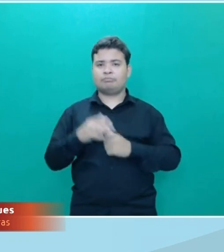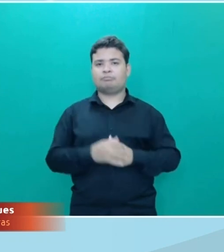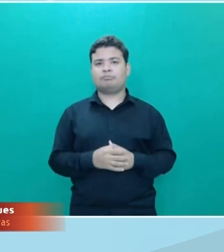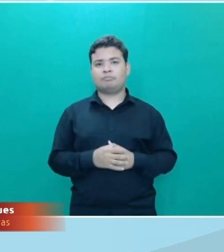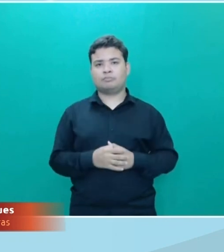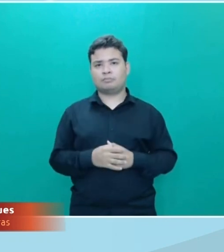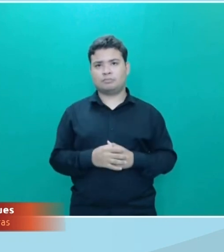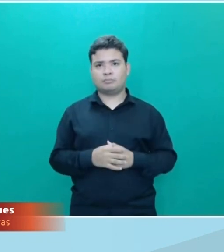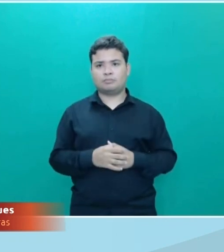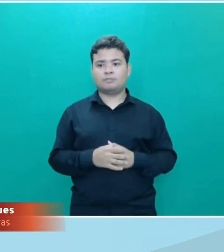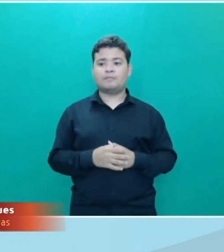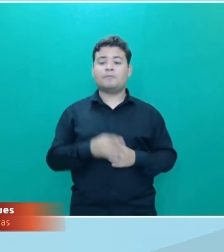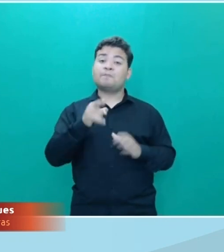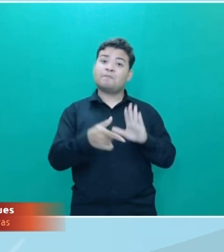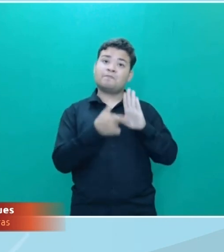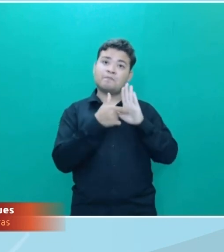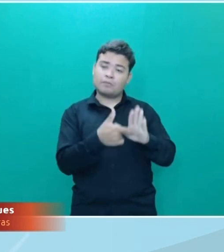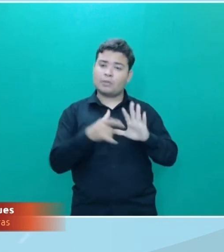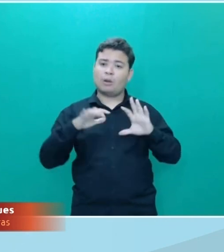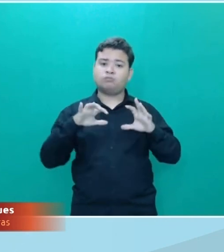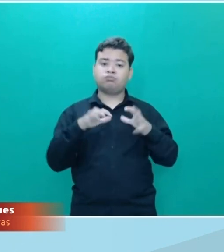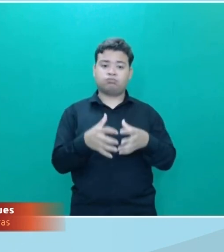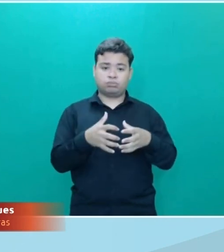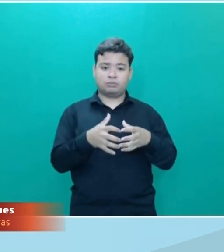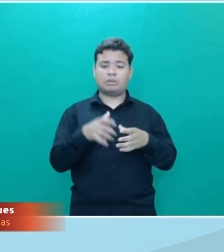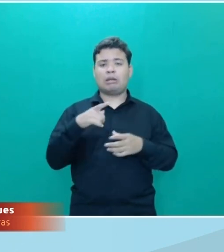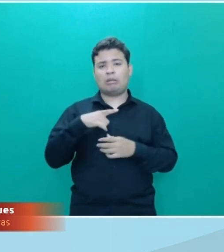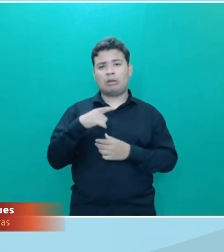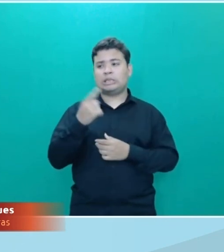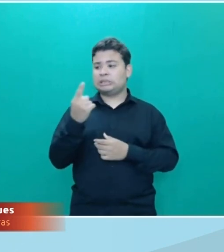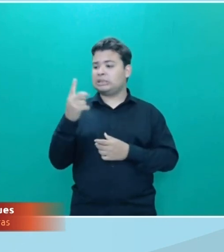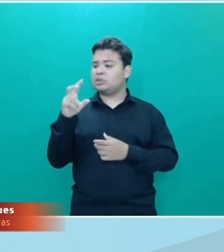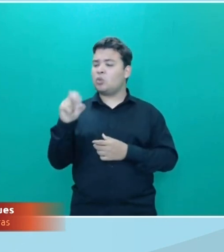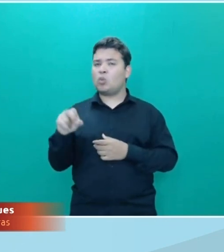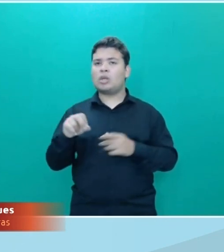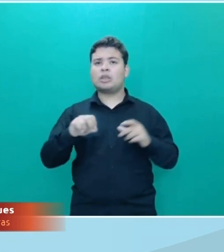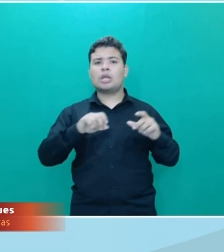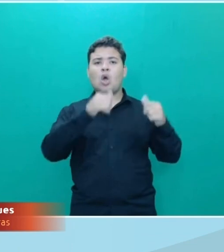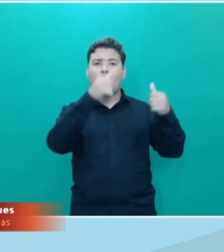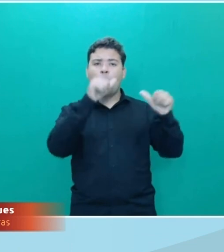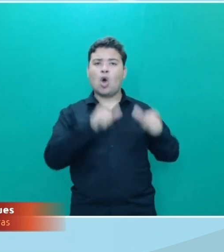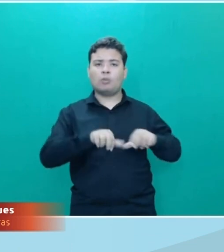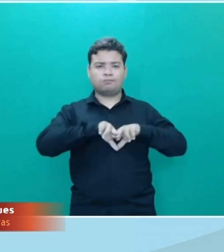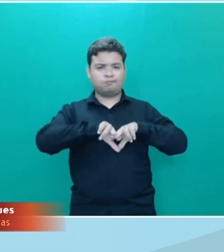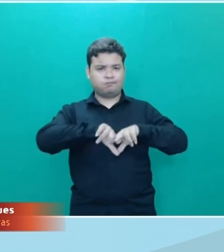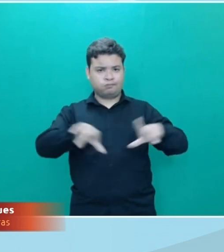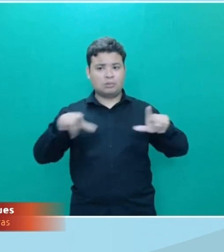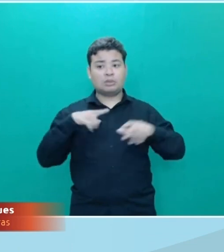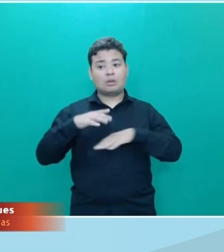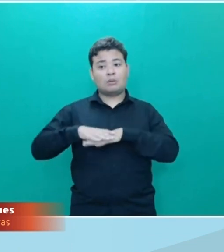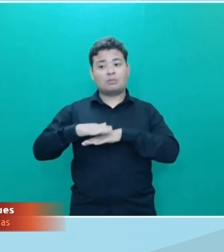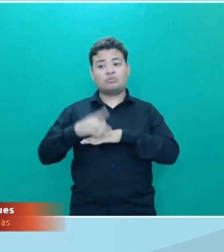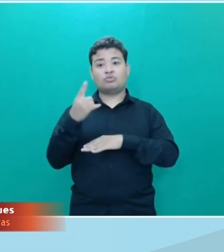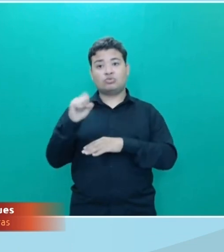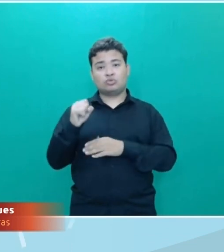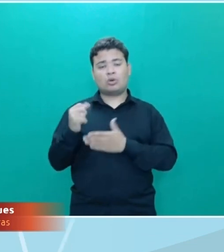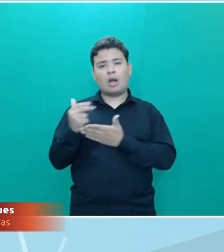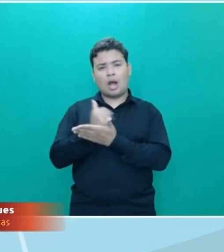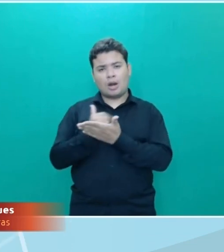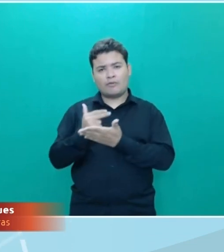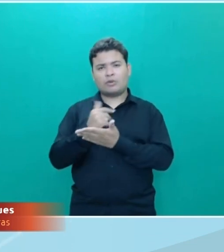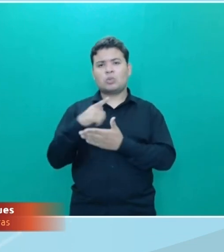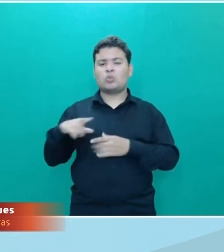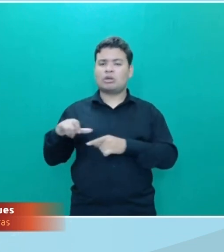uma exposição coletiva são cerca de 150 obras de 18 gravadores que usam diferentes